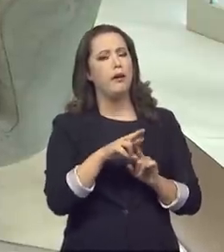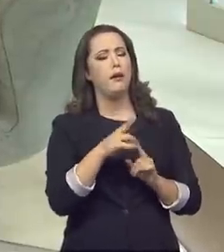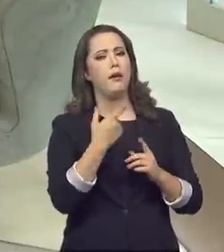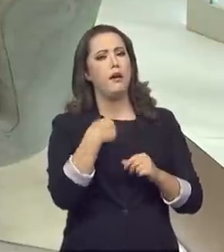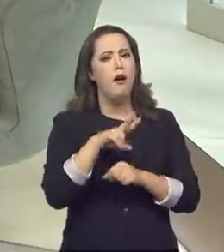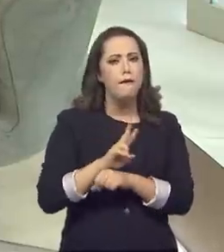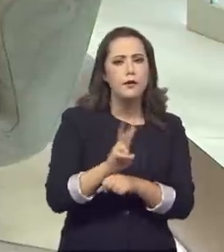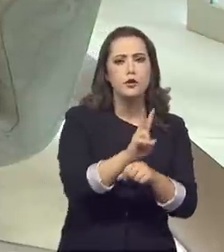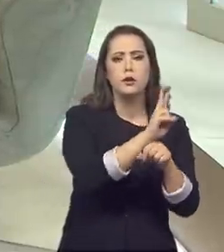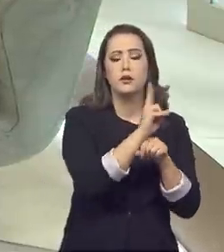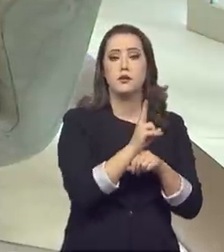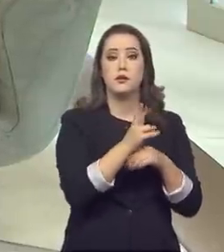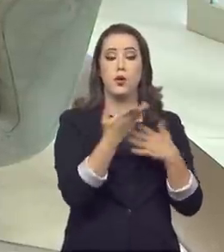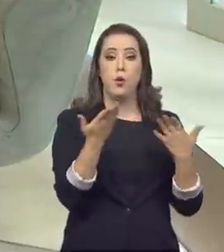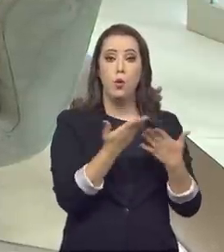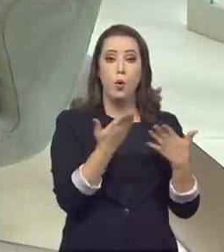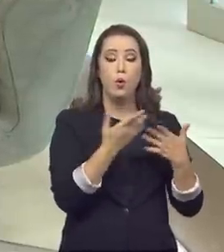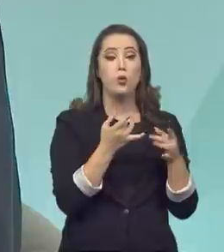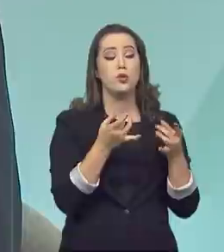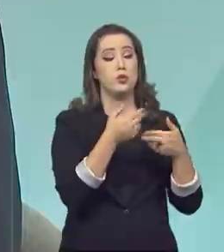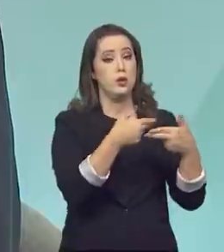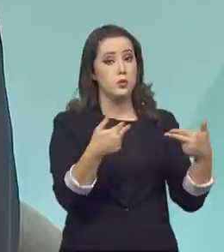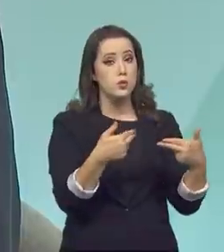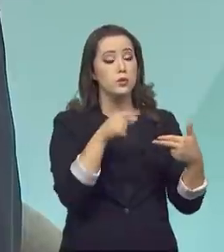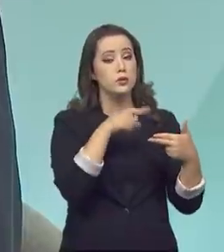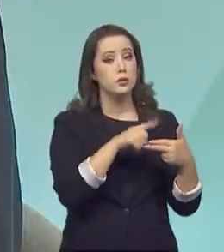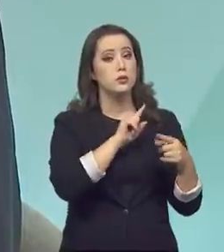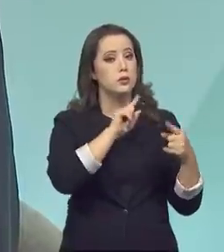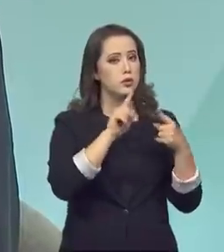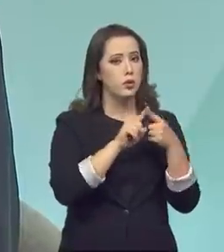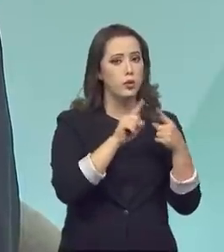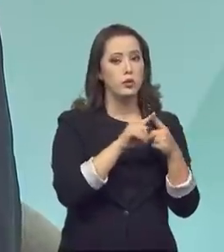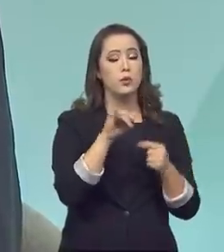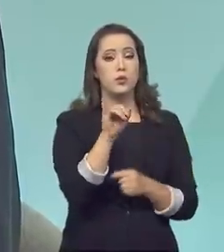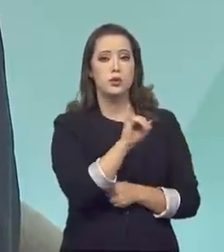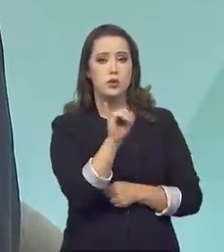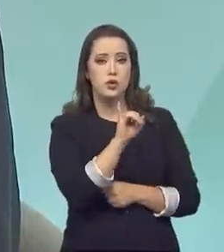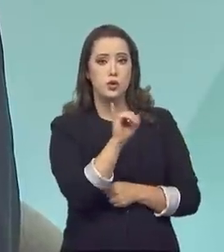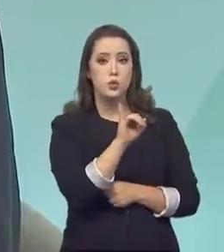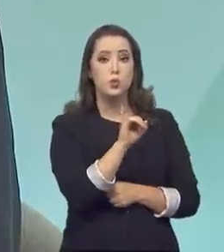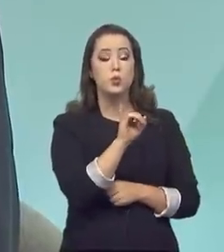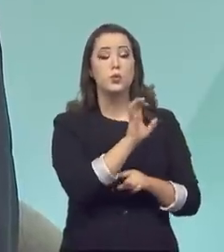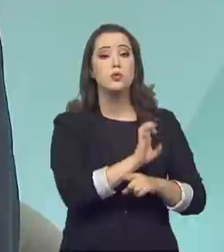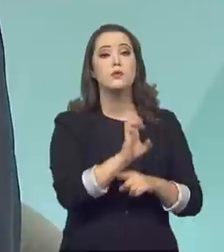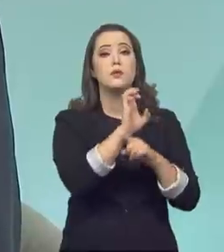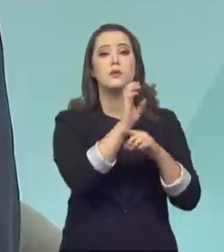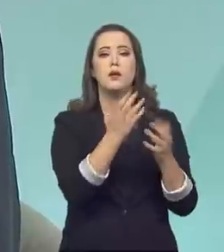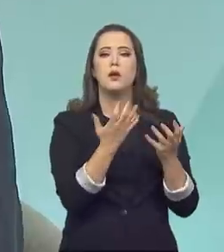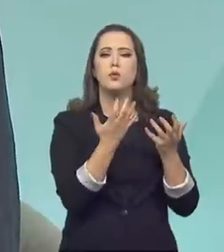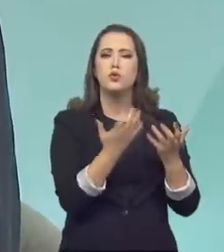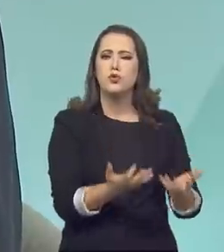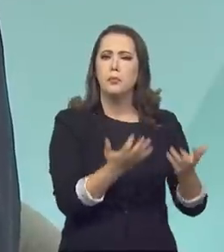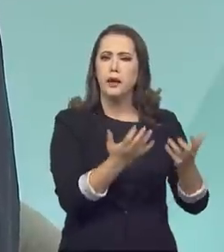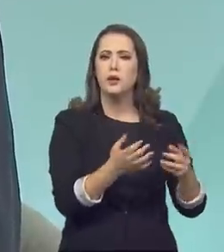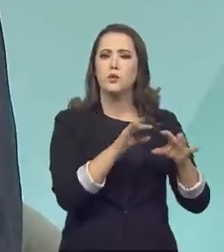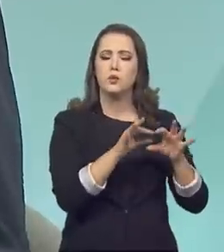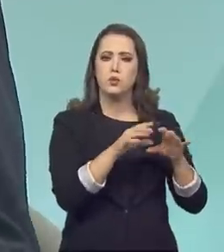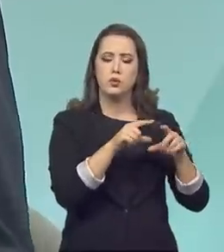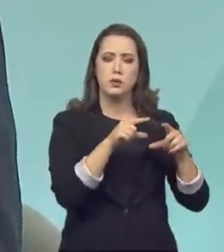mais visível que a população tem em relação ao Inmetro, é feita pelos institutos estaduais de peso e medidas. Então, tem 24 IPENS